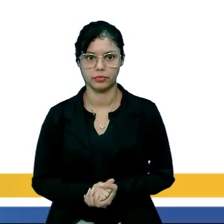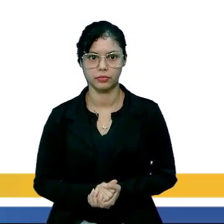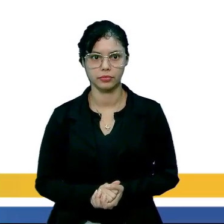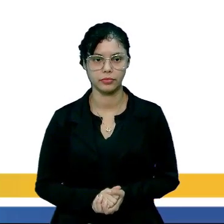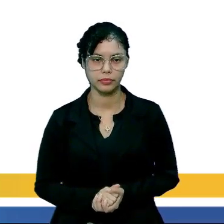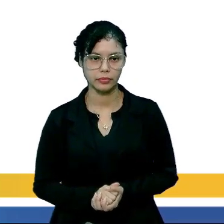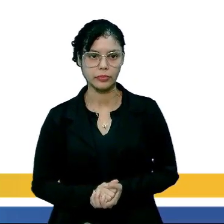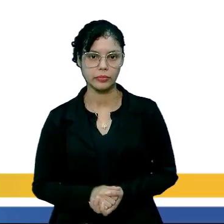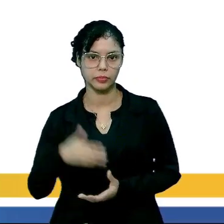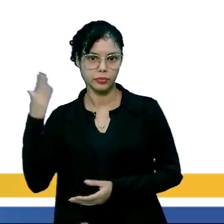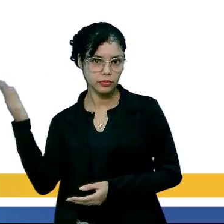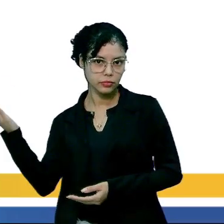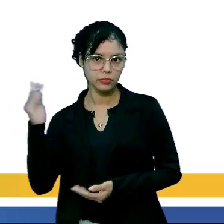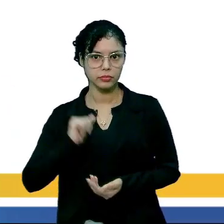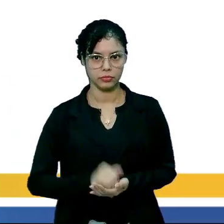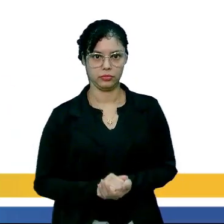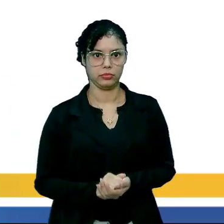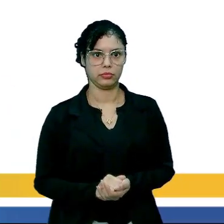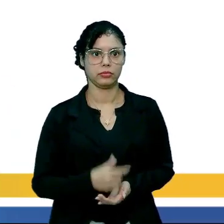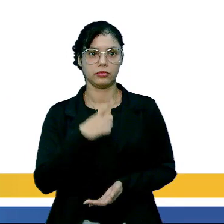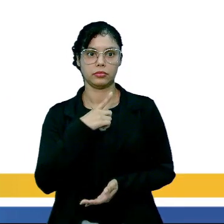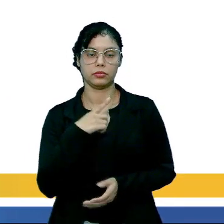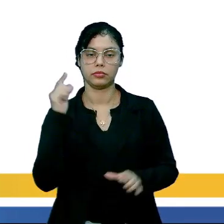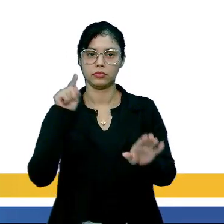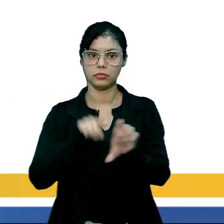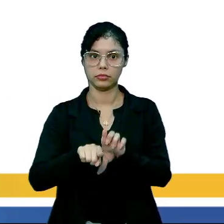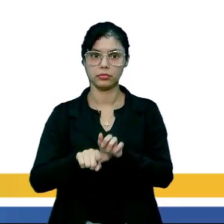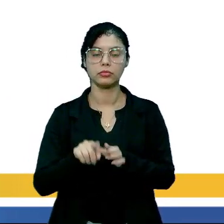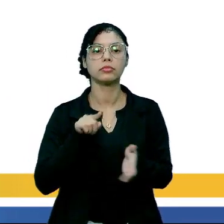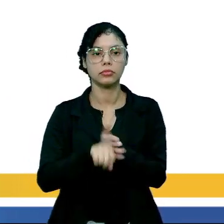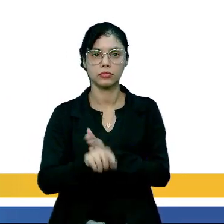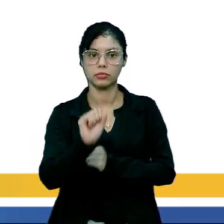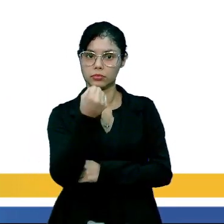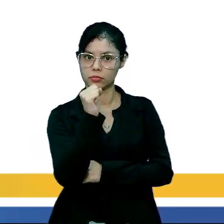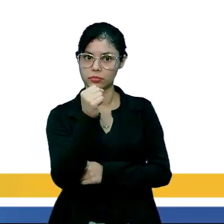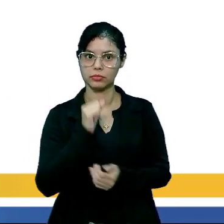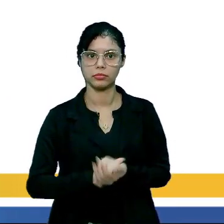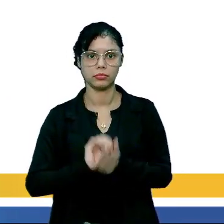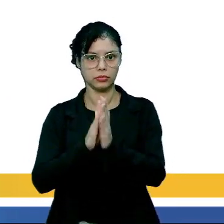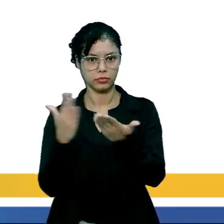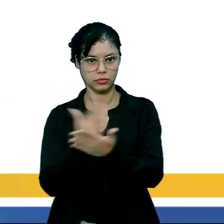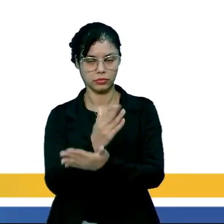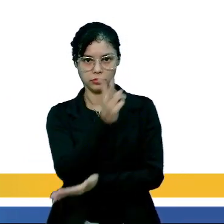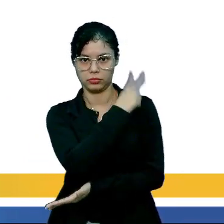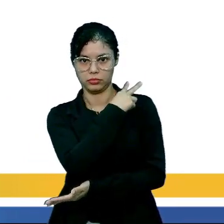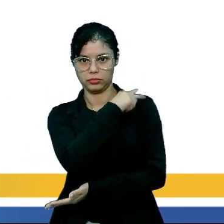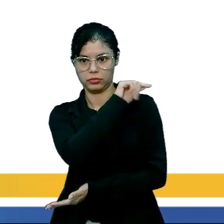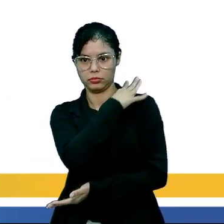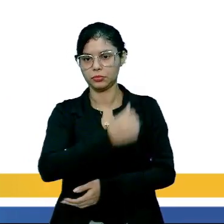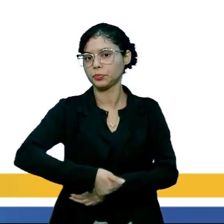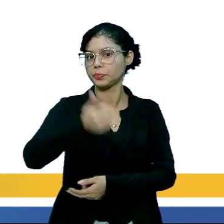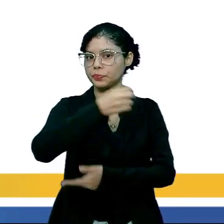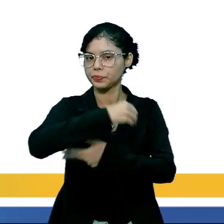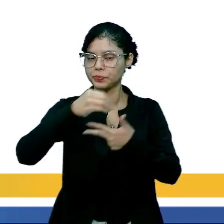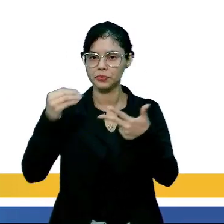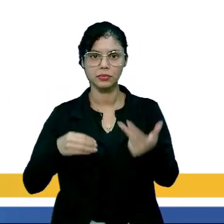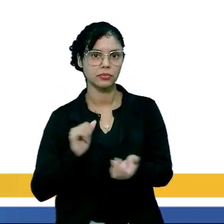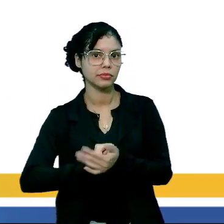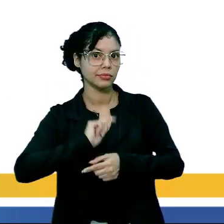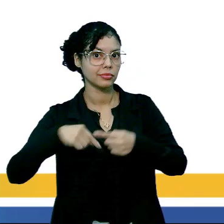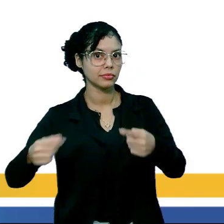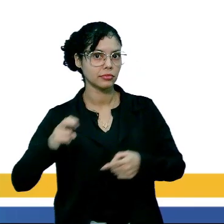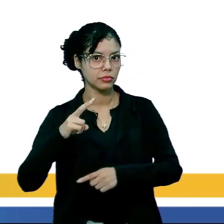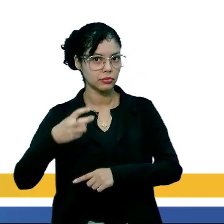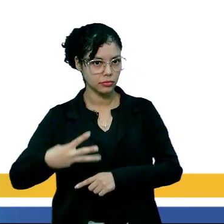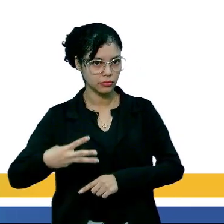vamos lá. Olha aí, nós temos aí a questão de número 8, que está no livro do segundo ano, a prova Enem, na